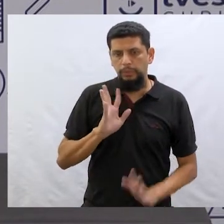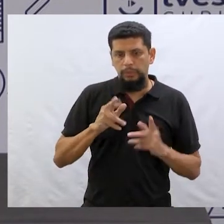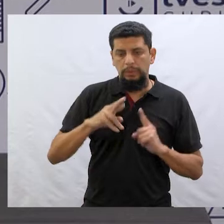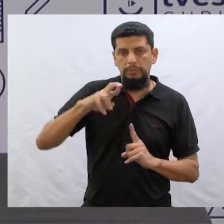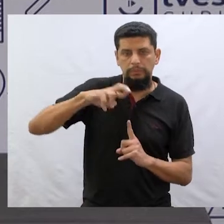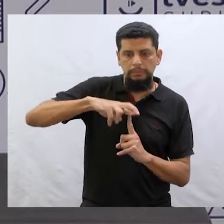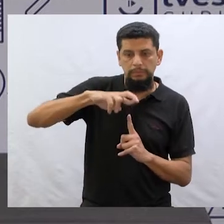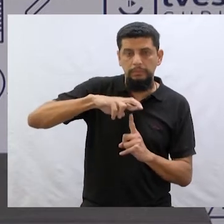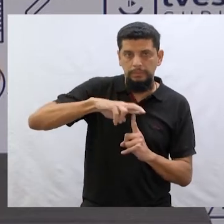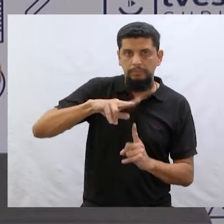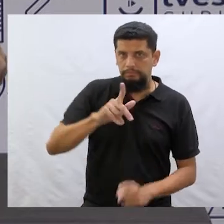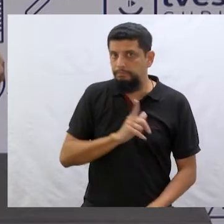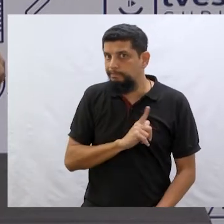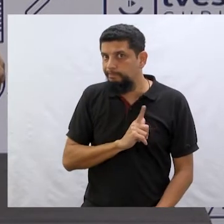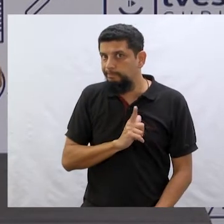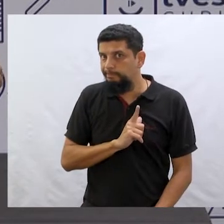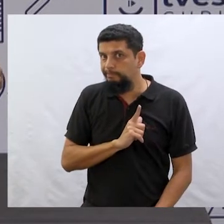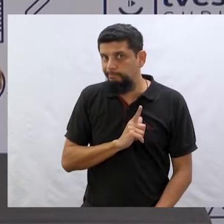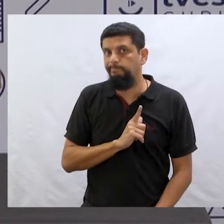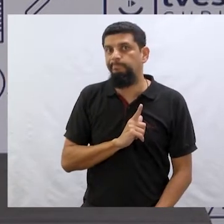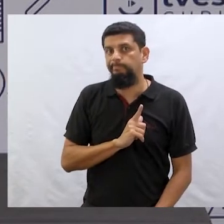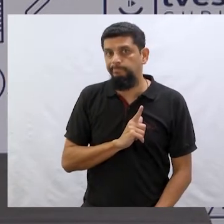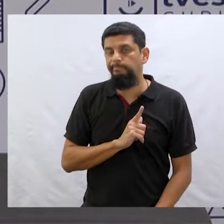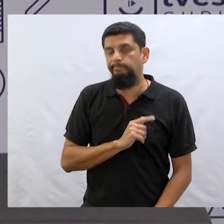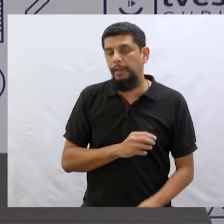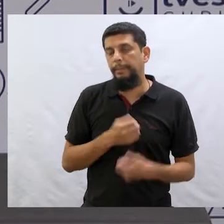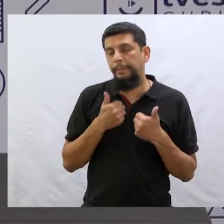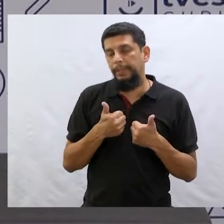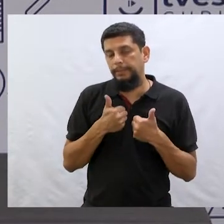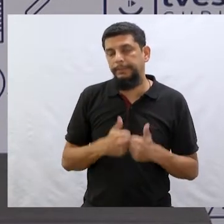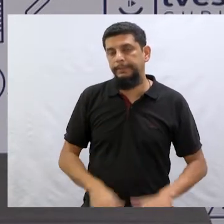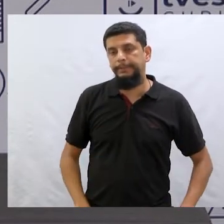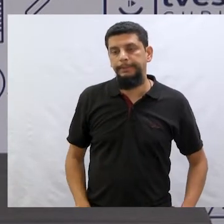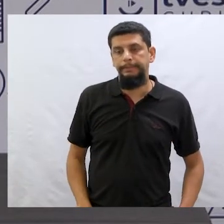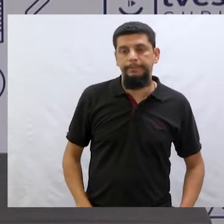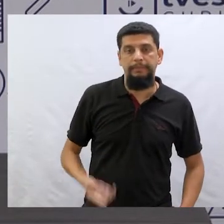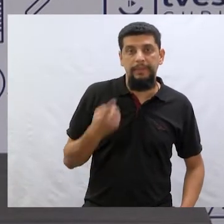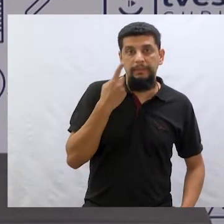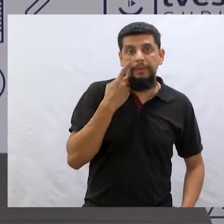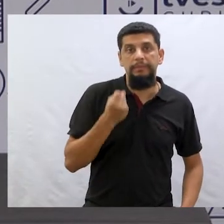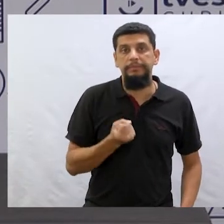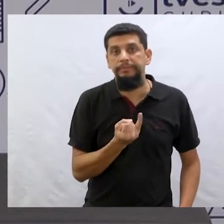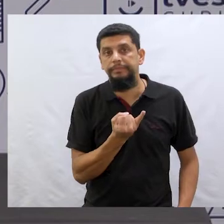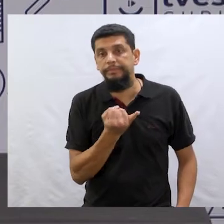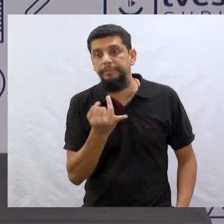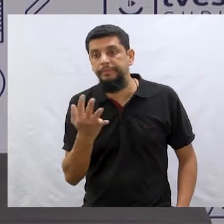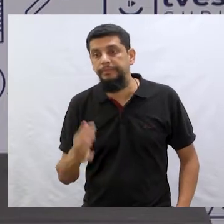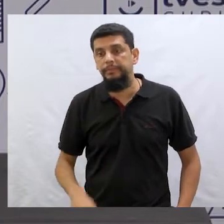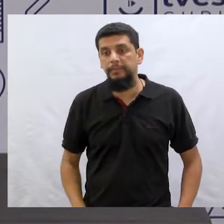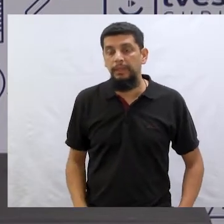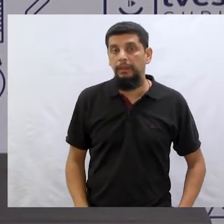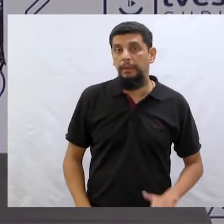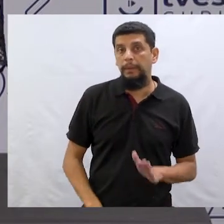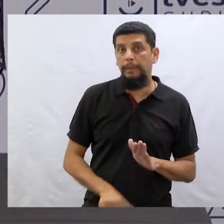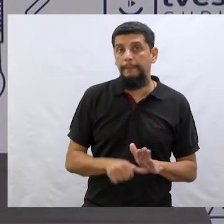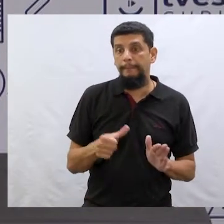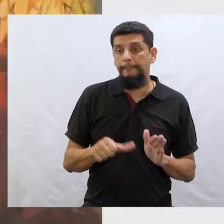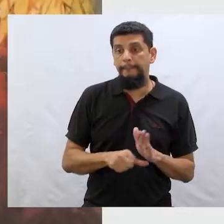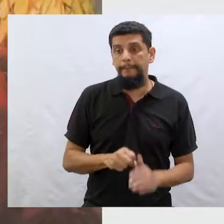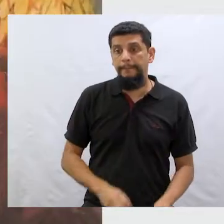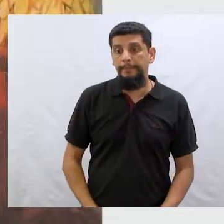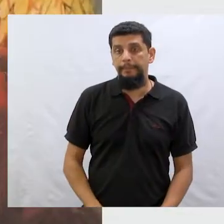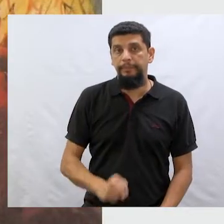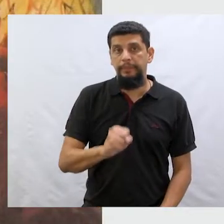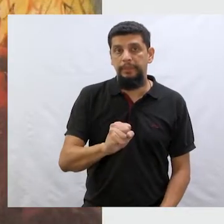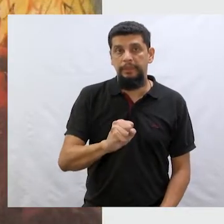referências que essa história trouxe? Bom, vamos lá ver algumas delas. Então, a primeira que eu trago é